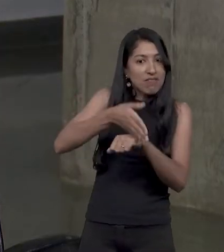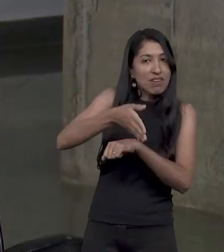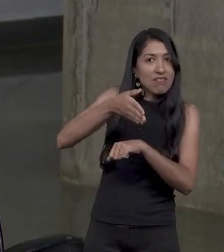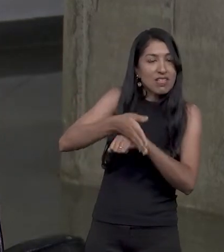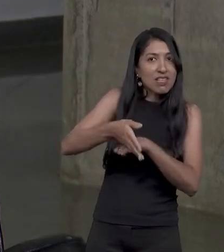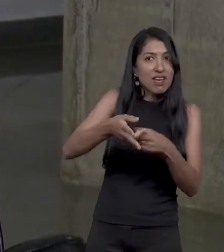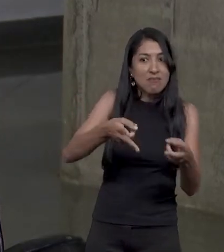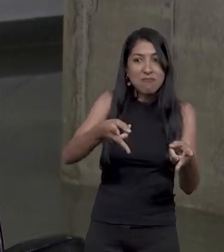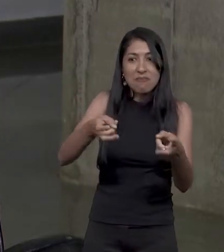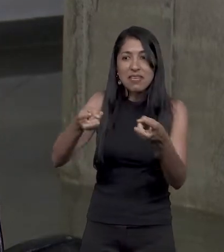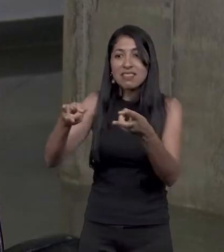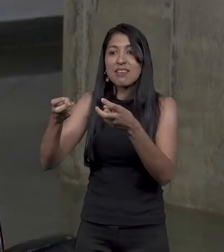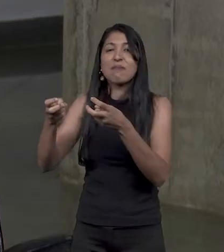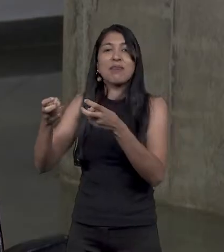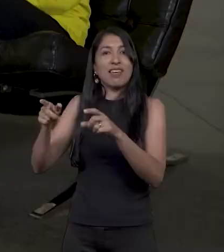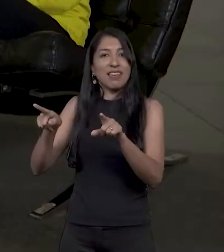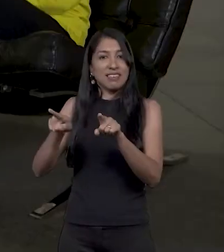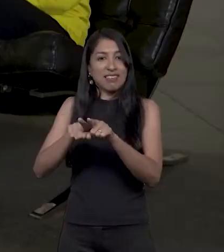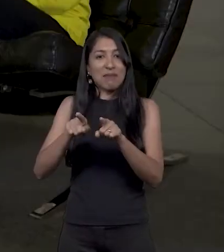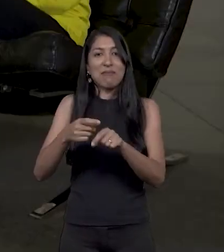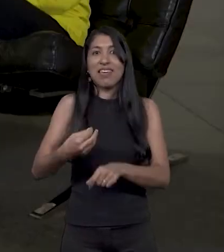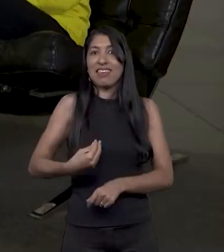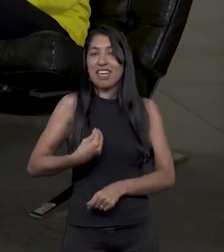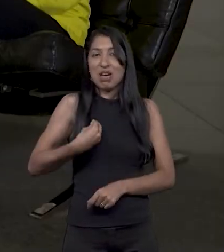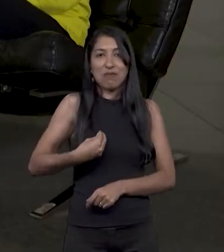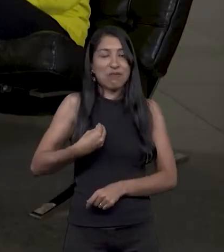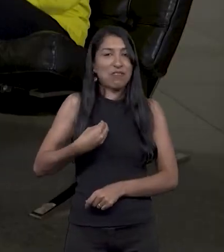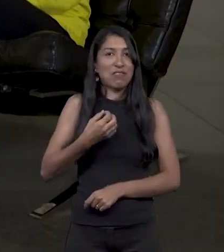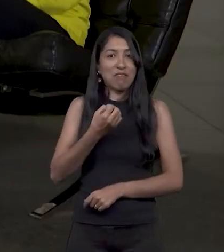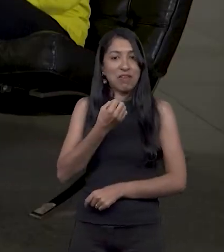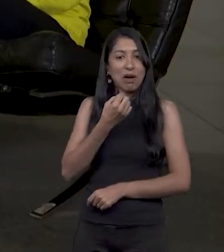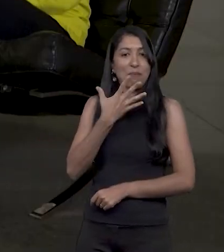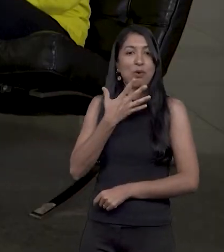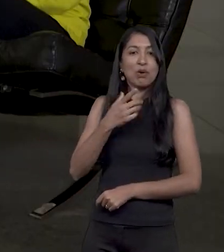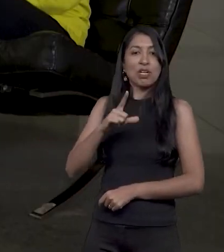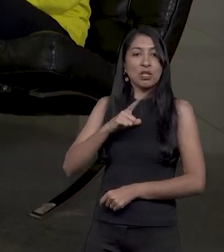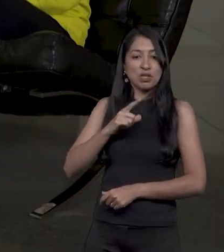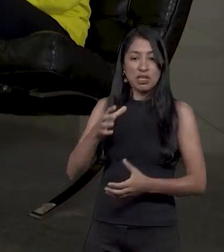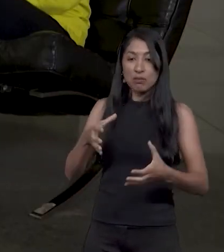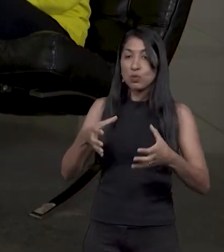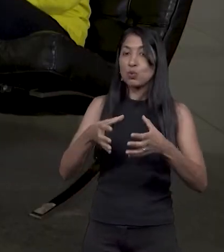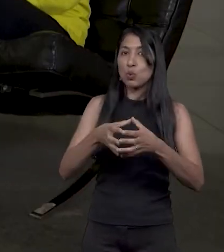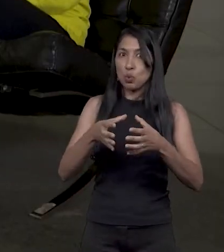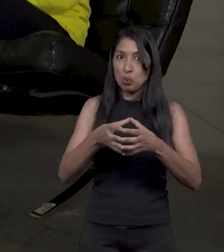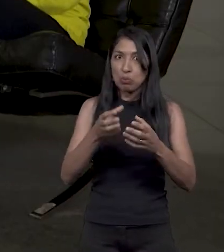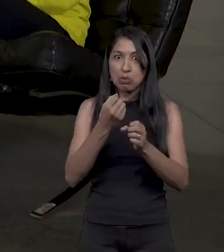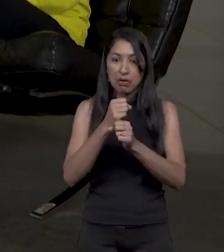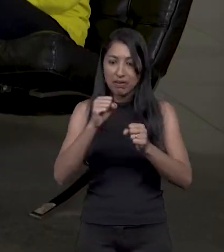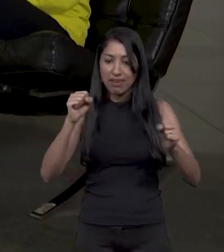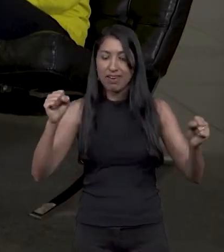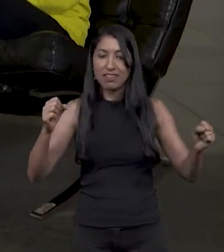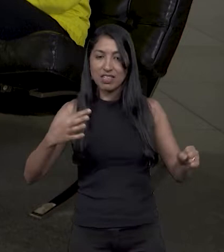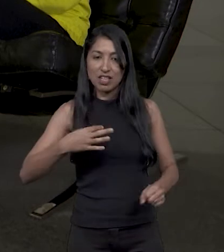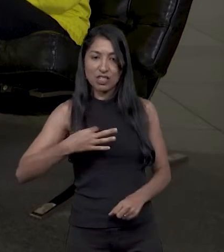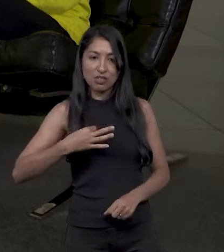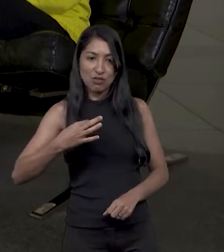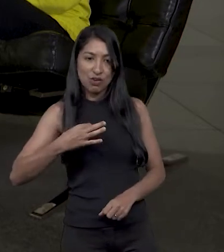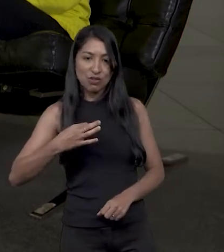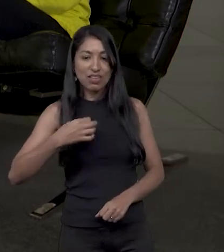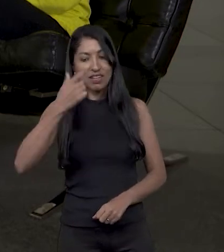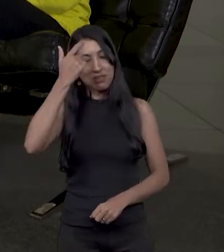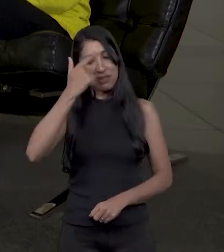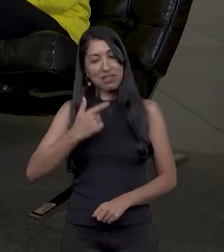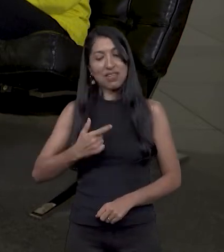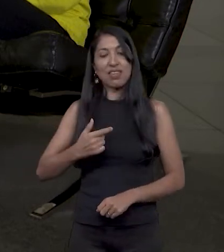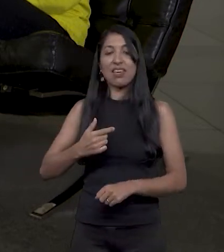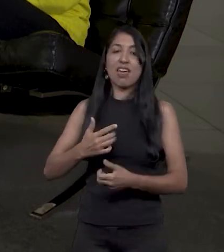veem que a sua vida melhora ali e nós temos um grupo grande de voluntários onde eu sou a mais antiga,